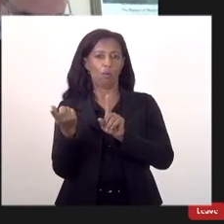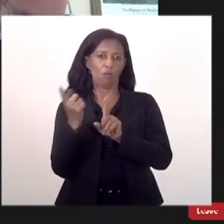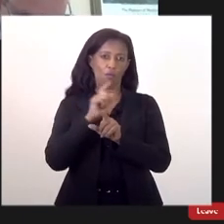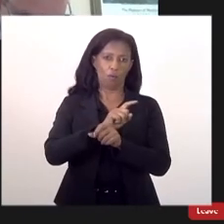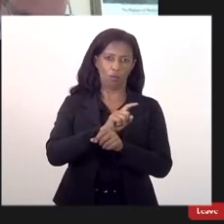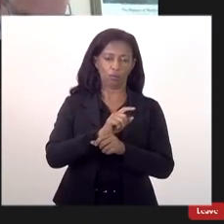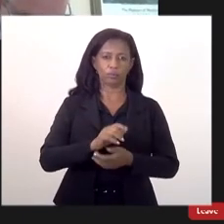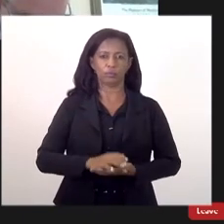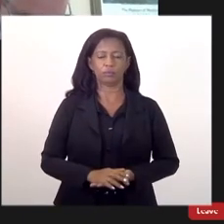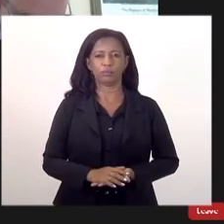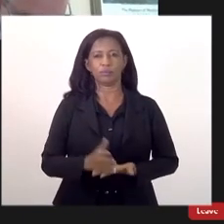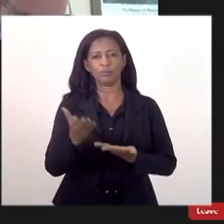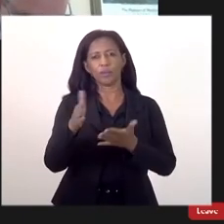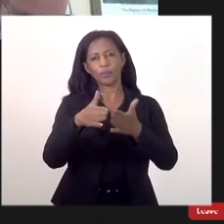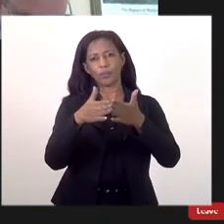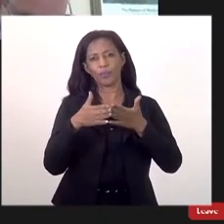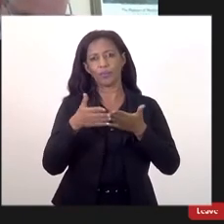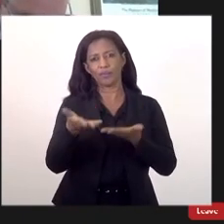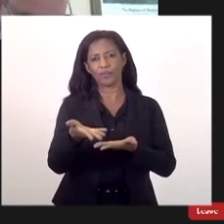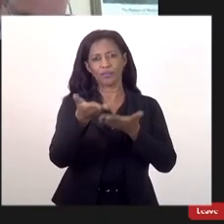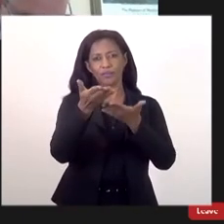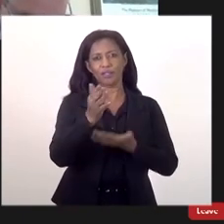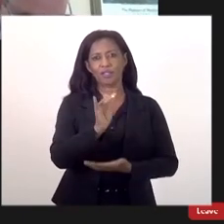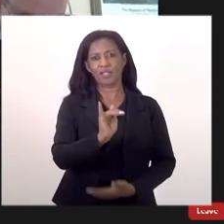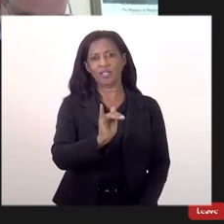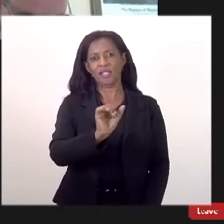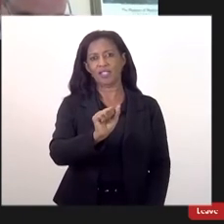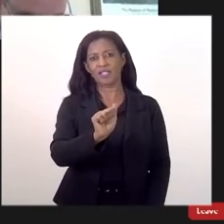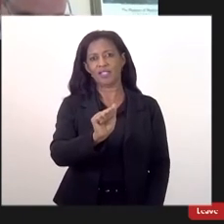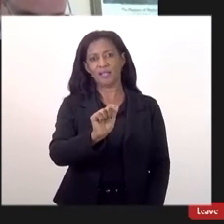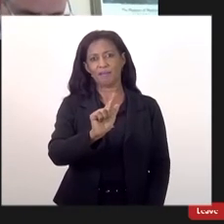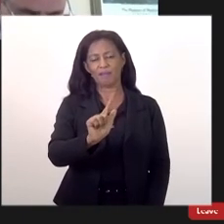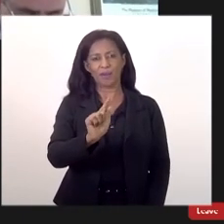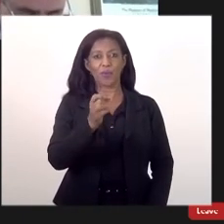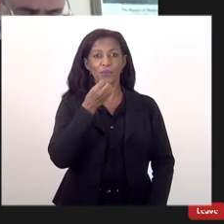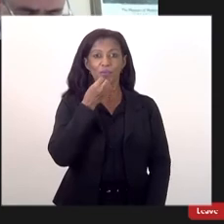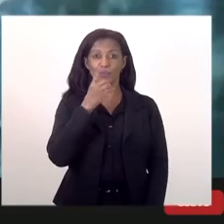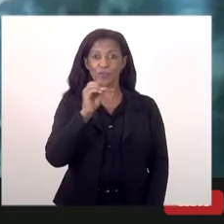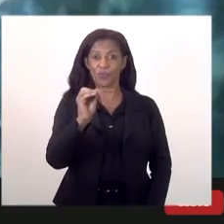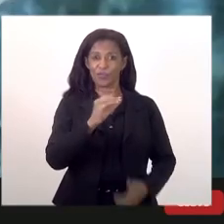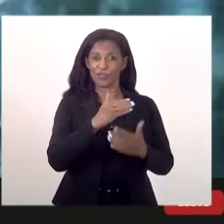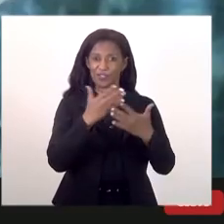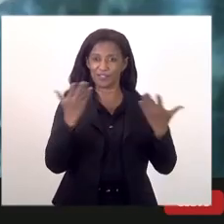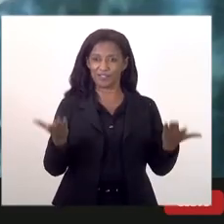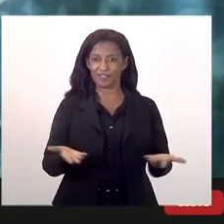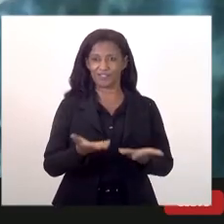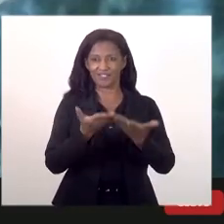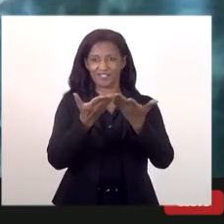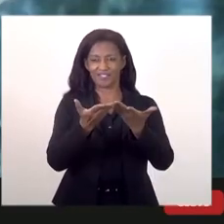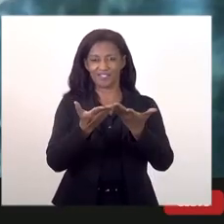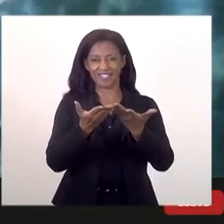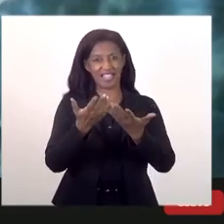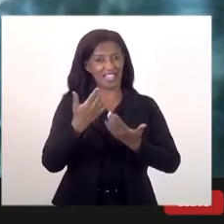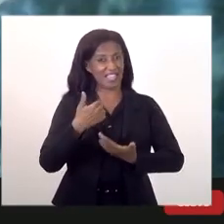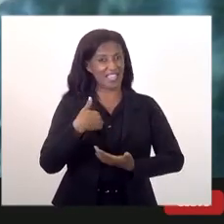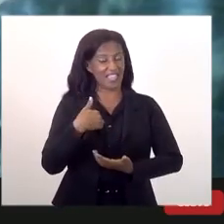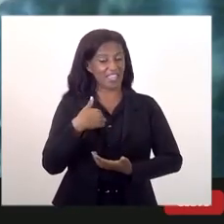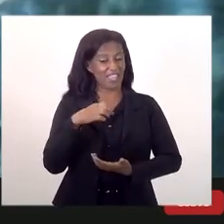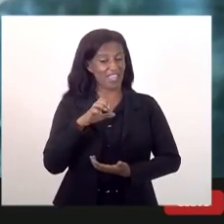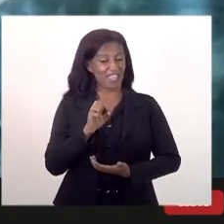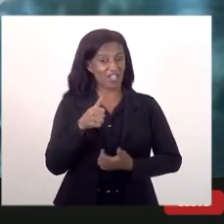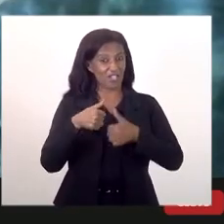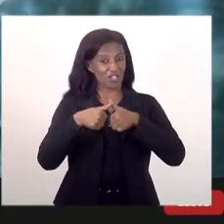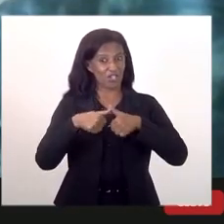valeu por favor Isabel bom dia a todos eu sou estou como presidente da